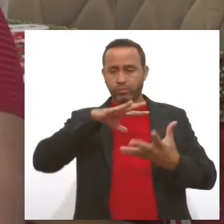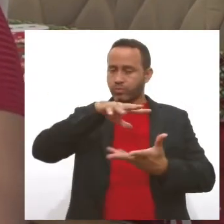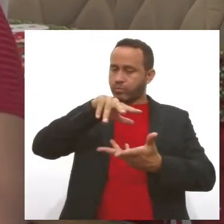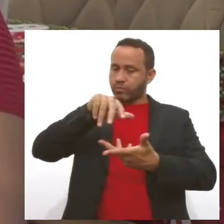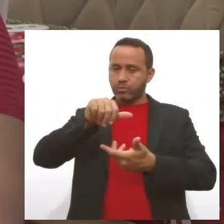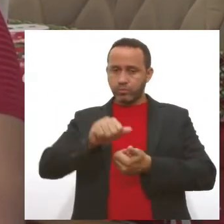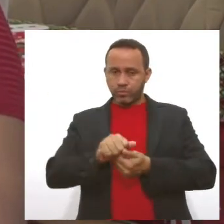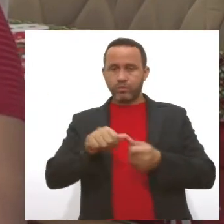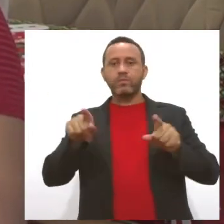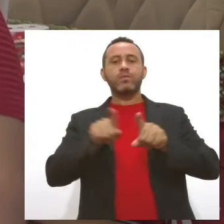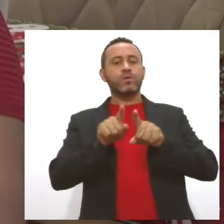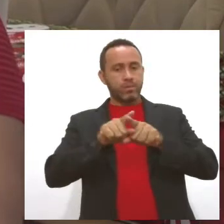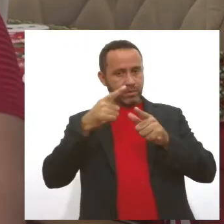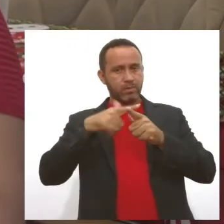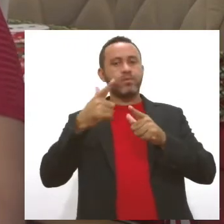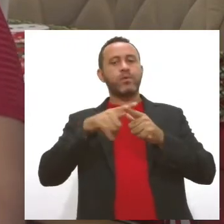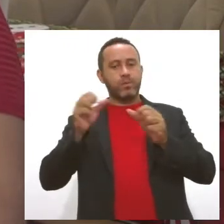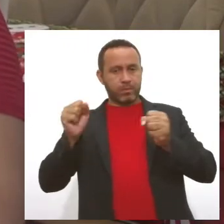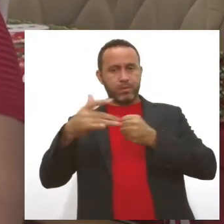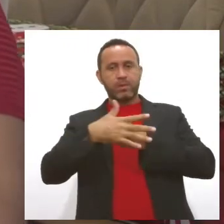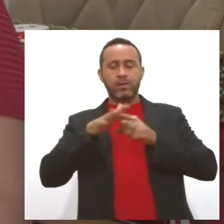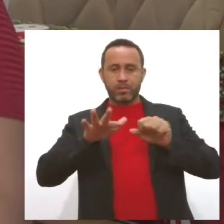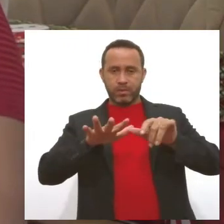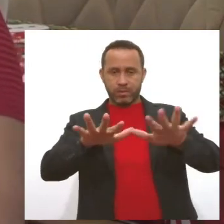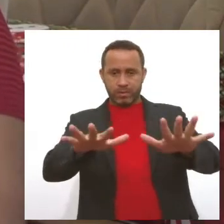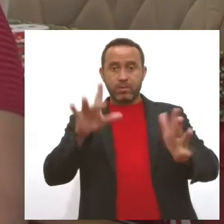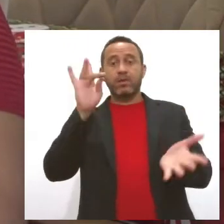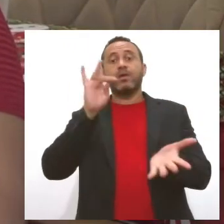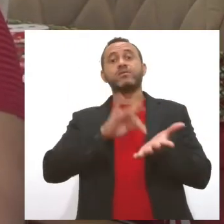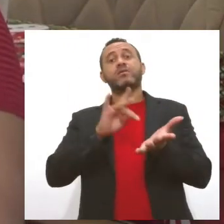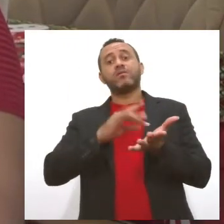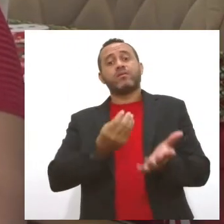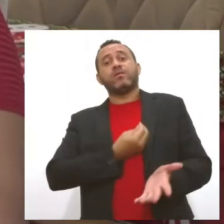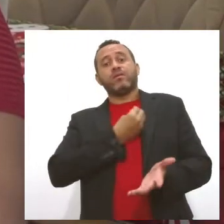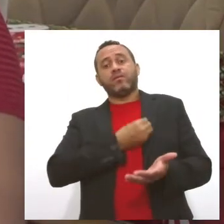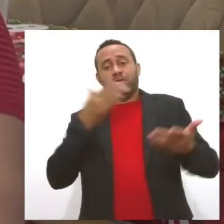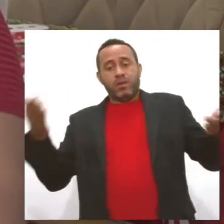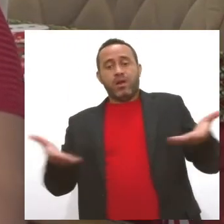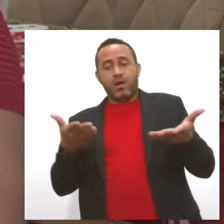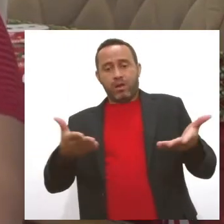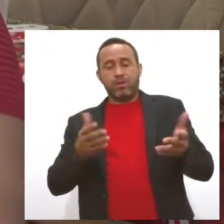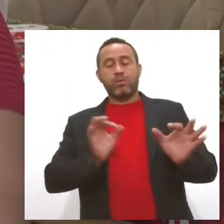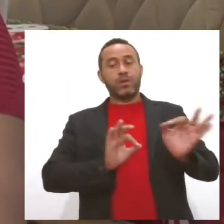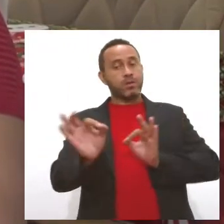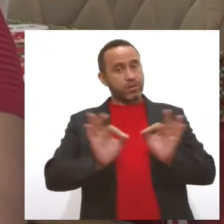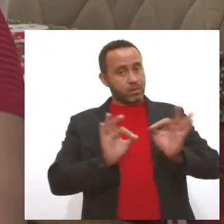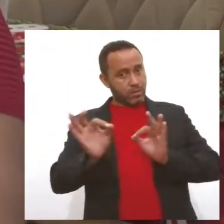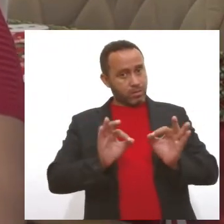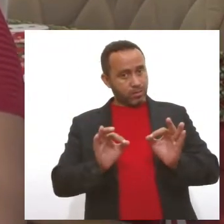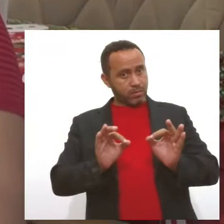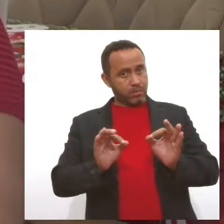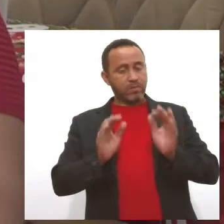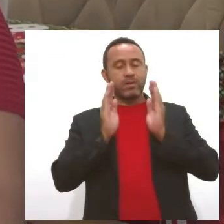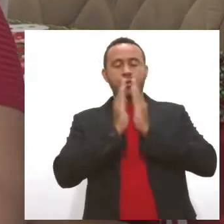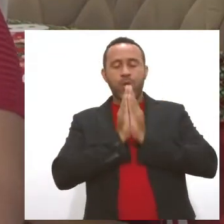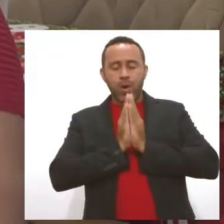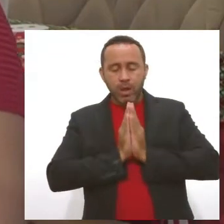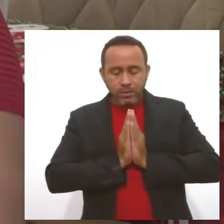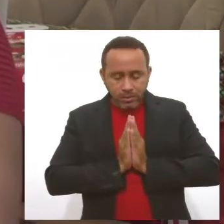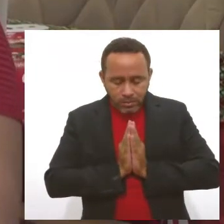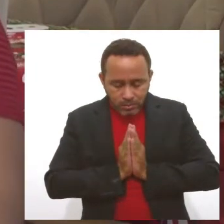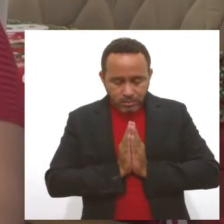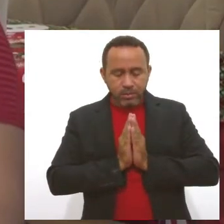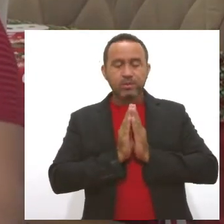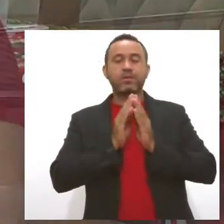foi afetado pela pandemia. Então essa é a nossa realidade desse ano, mas a gente já está organizando, vai ter o culto, vai ter a oração por